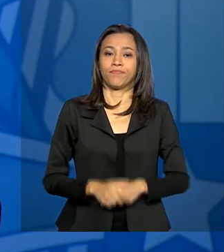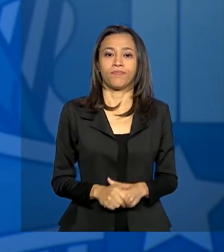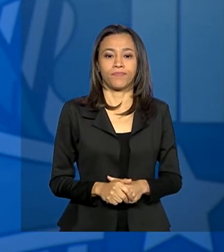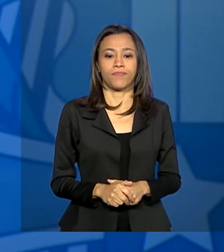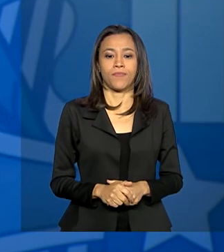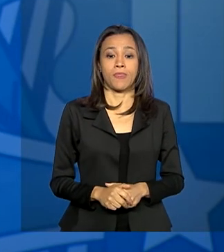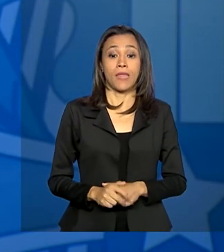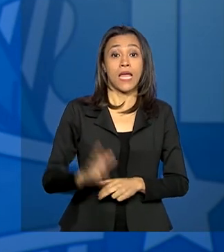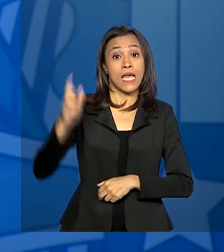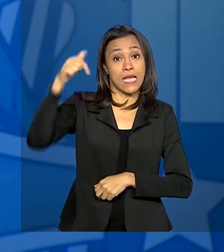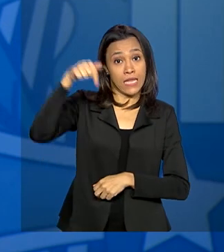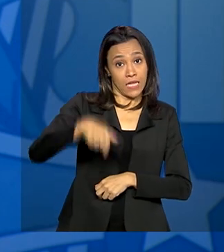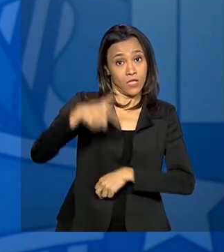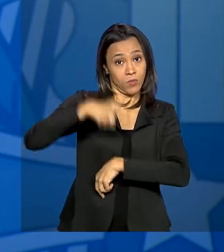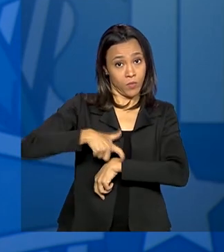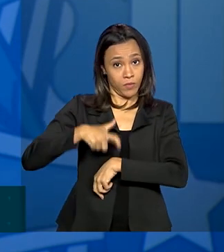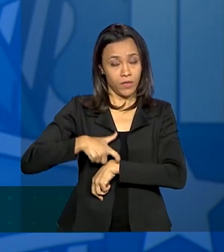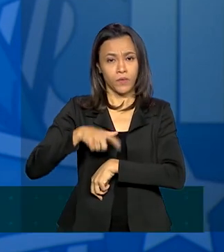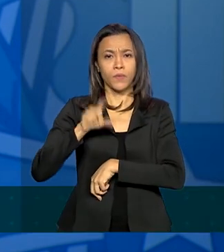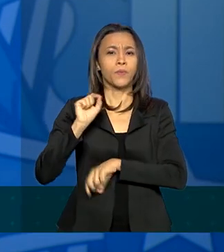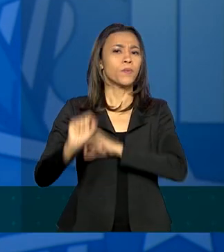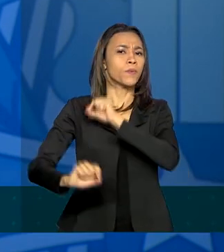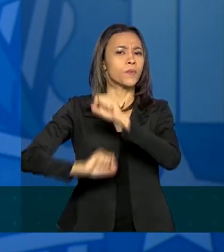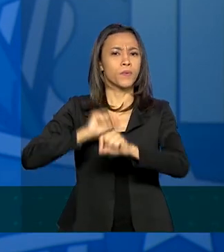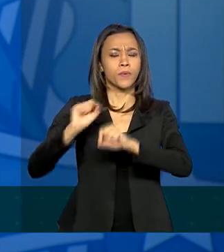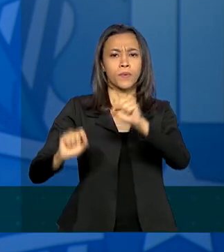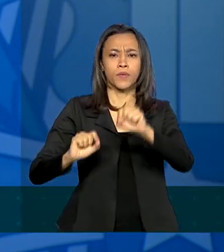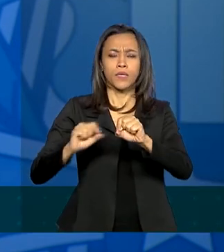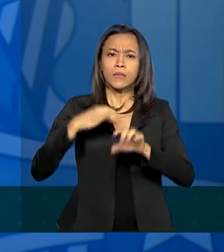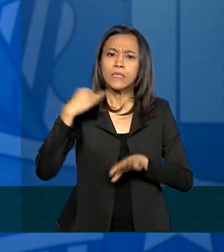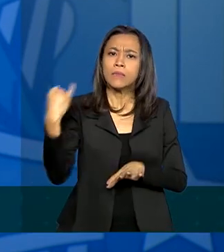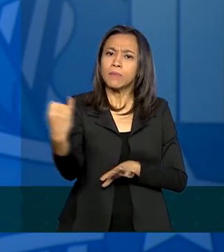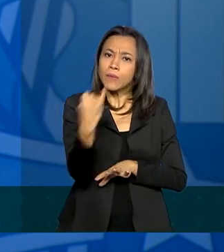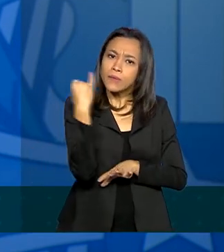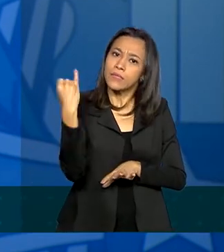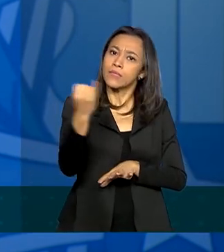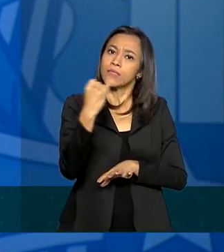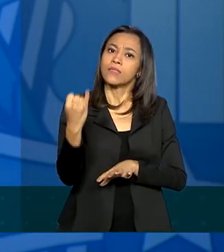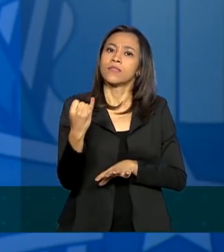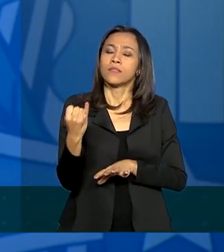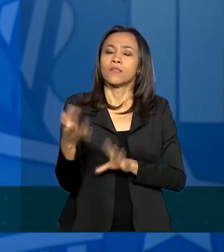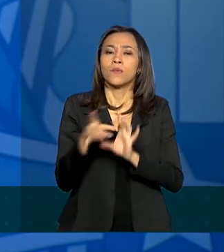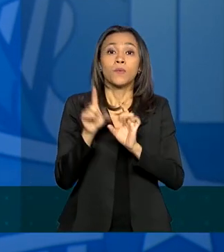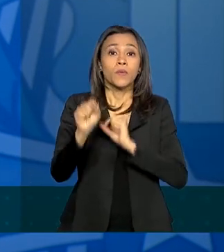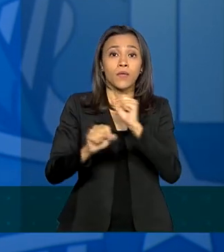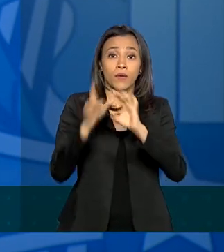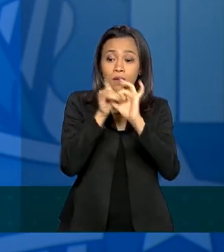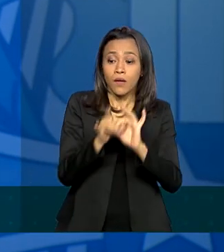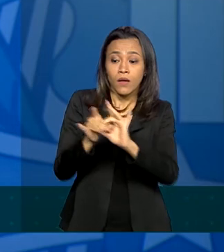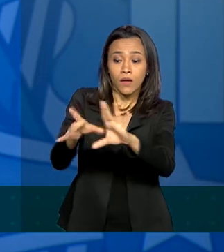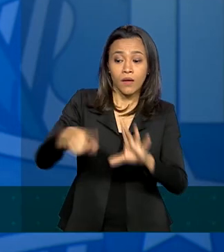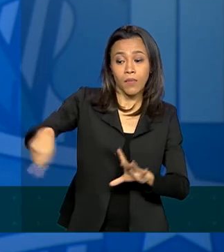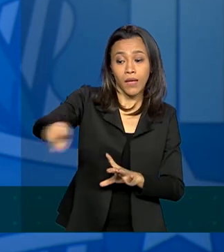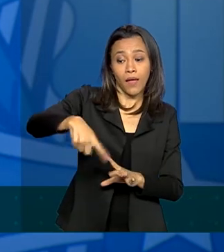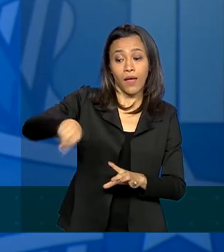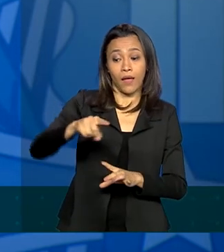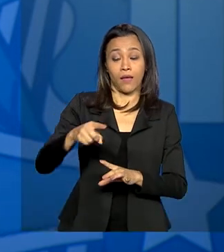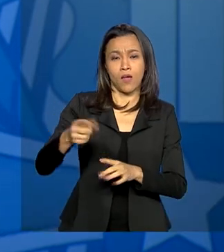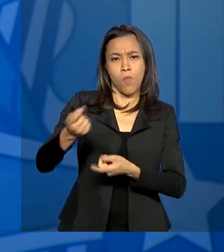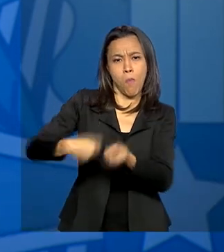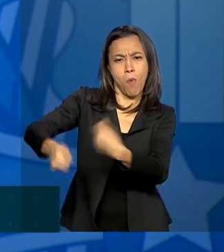Neste momento ganha relevância viabilizar crédito para as empresas retomarem suas